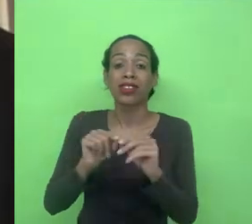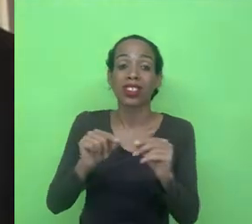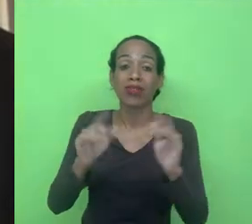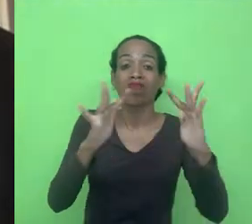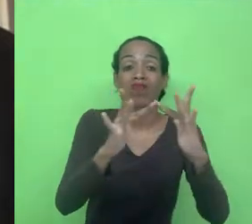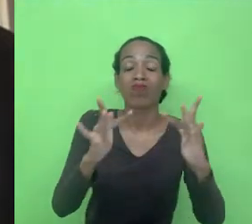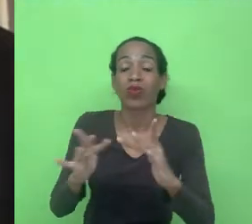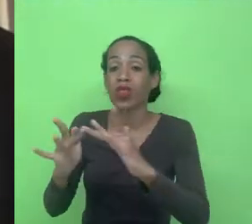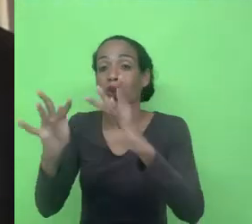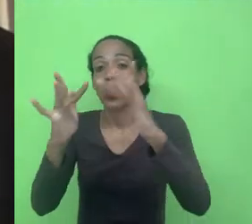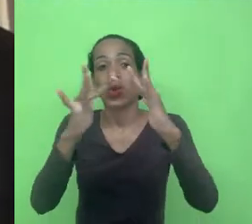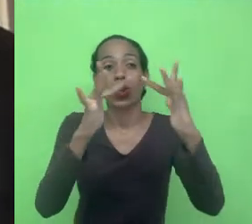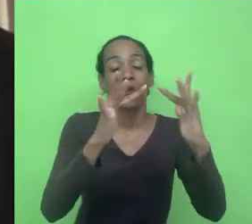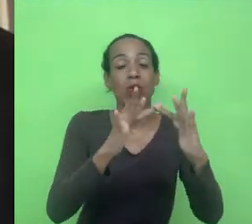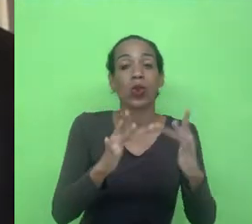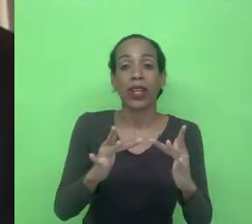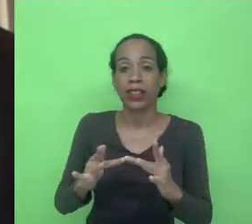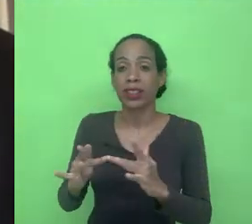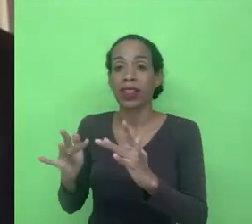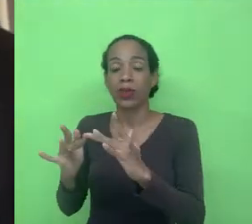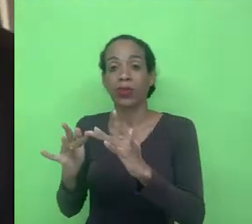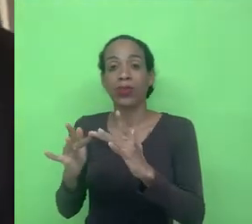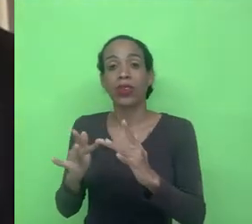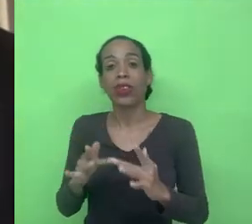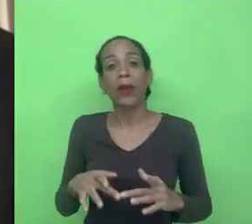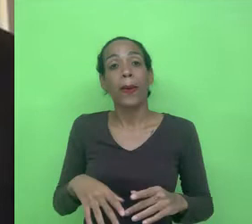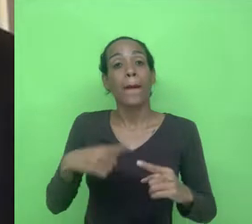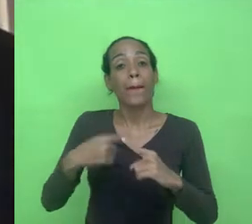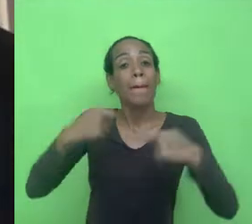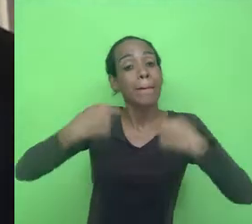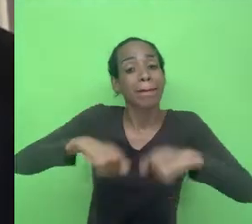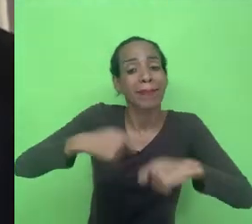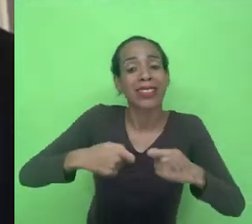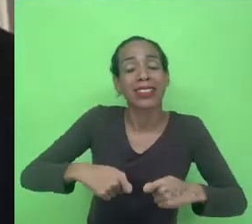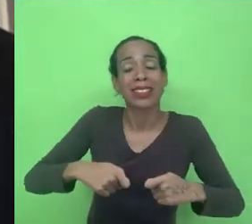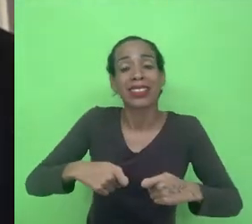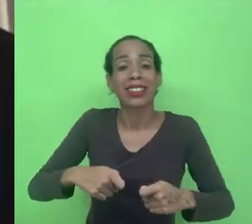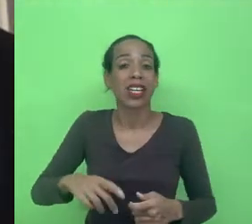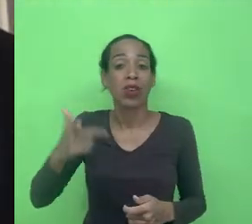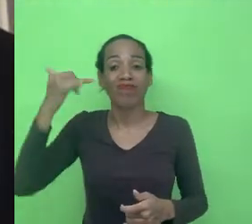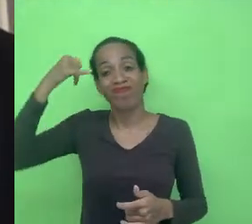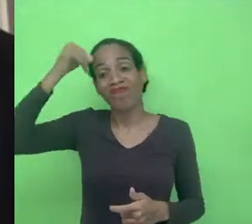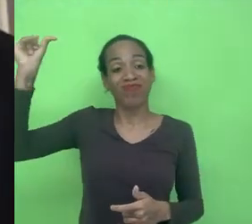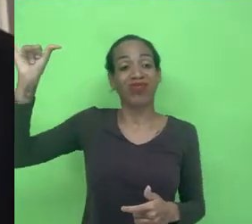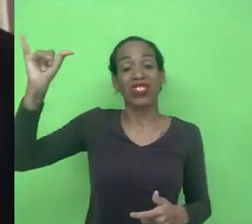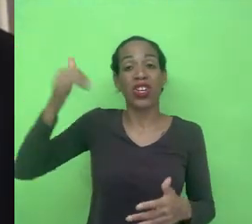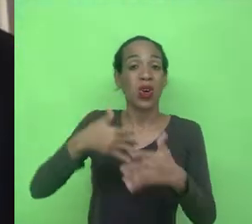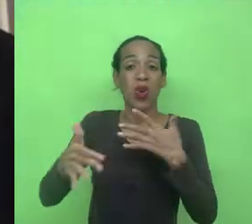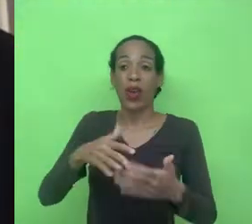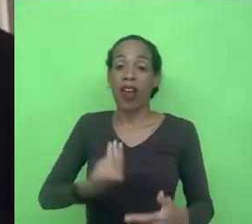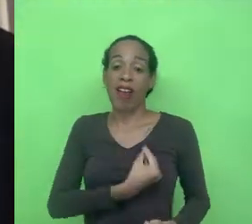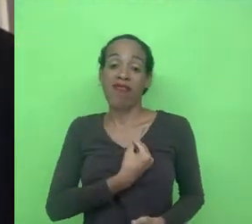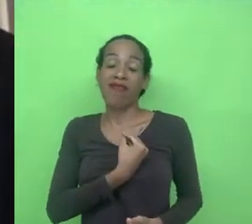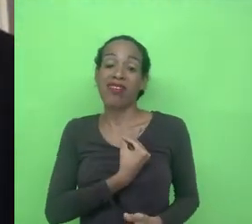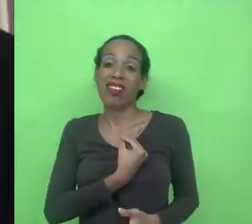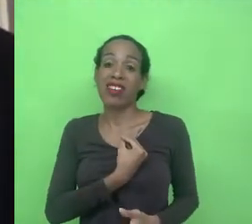começa a ficar dependente dessas plataformas e, inevitavelmente, toda a sociedade, toda a vida humana está sendo geradora